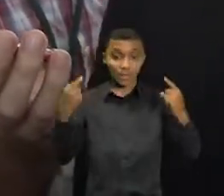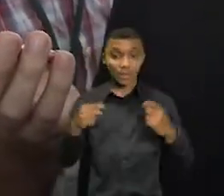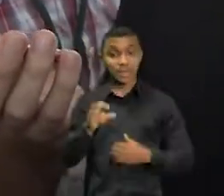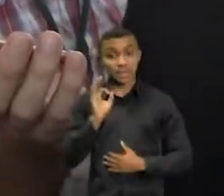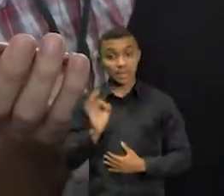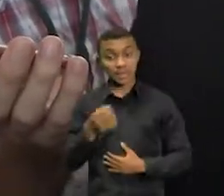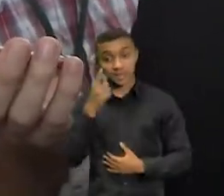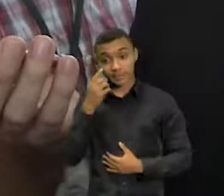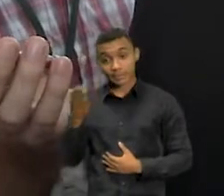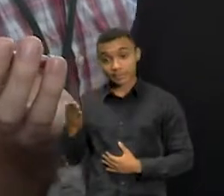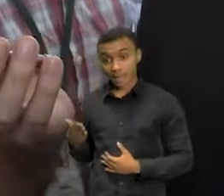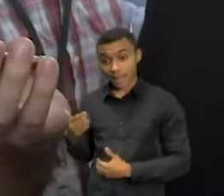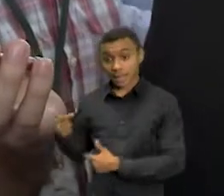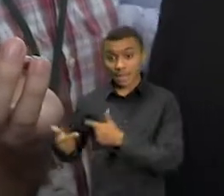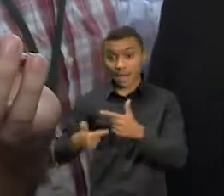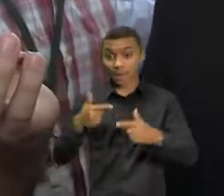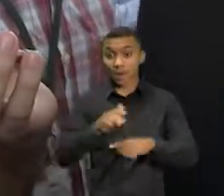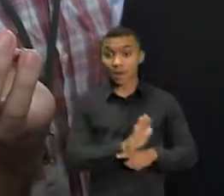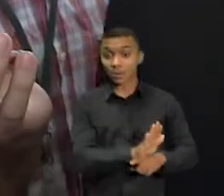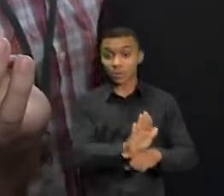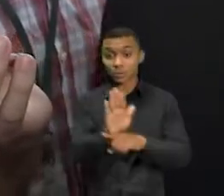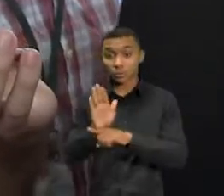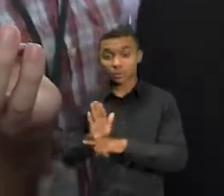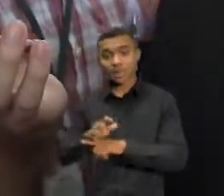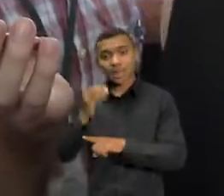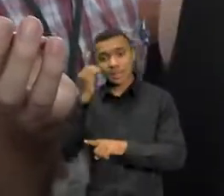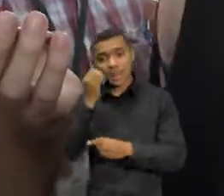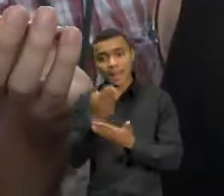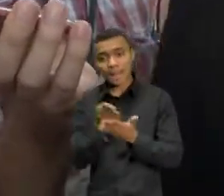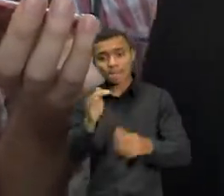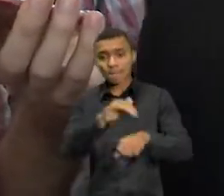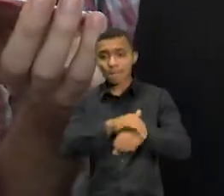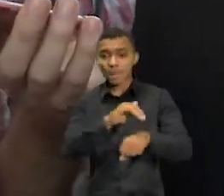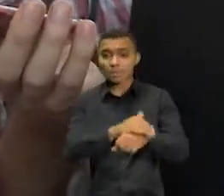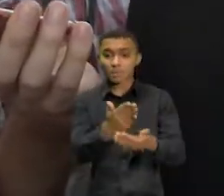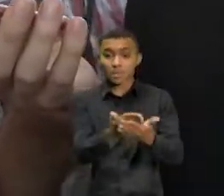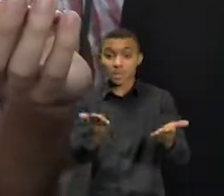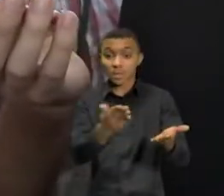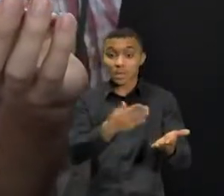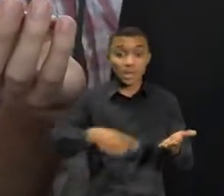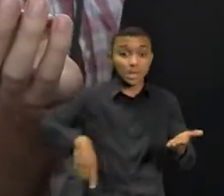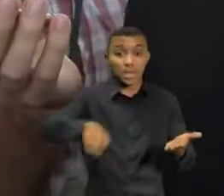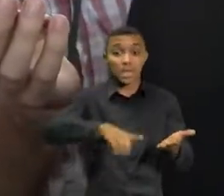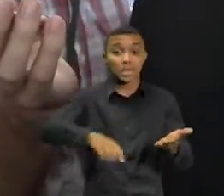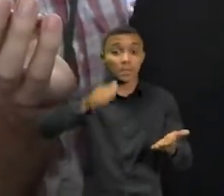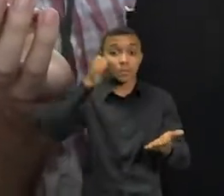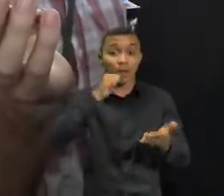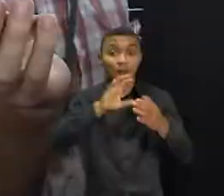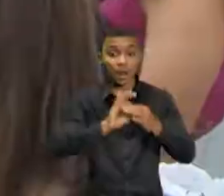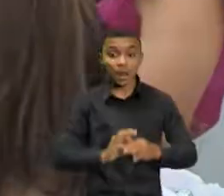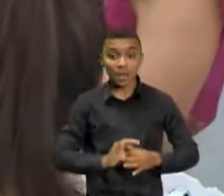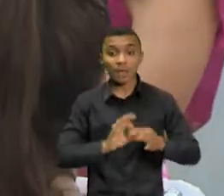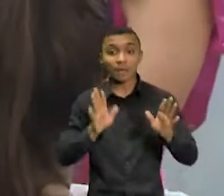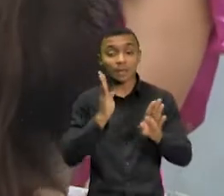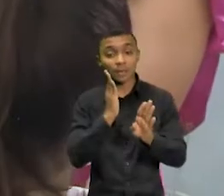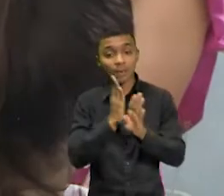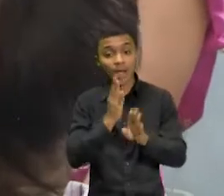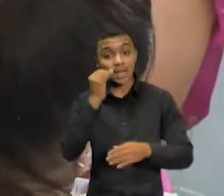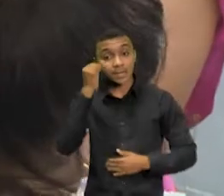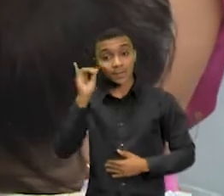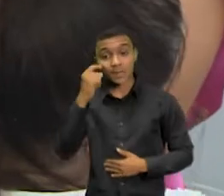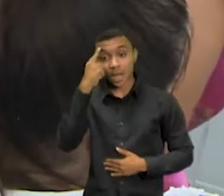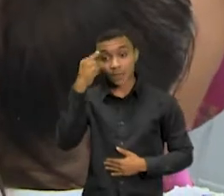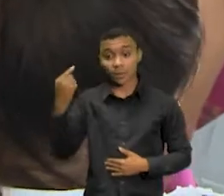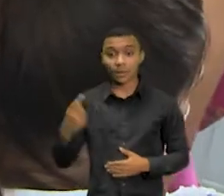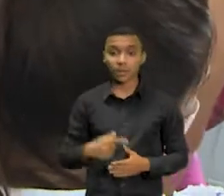desenvolvido aqui para dar autonomia e orientação a essas mulheres para sair dessa violência. Parlamentares que